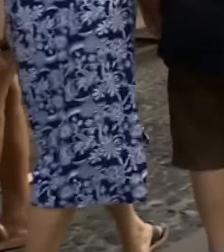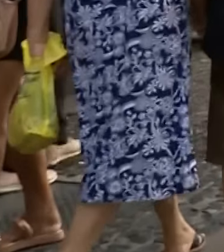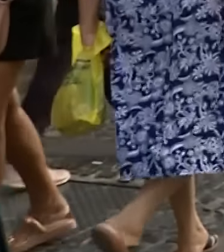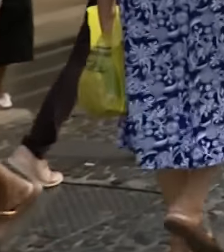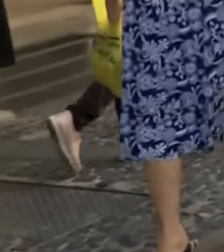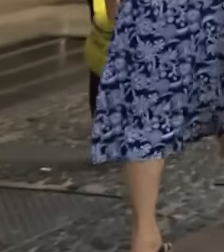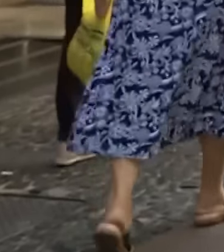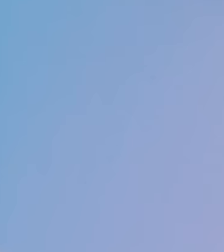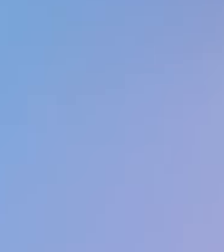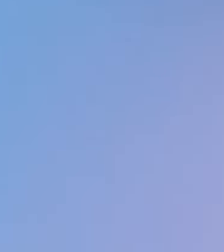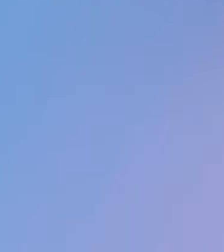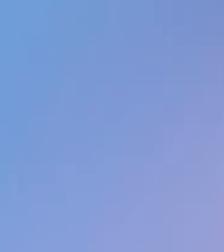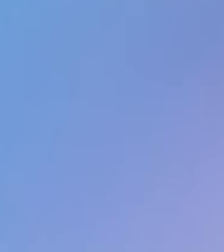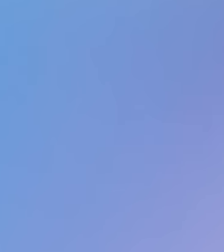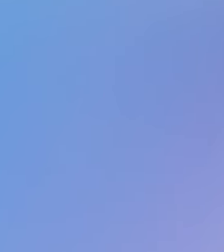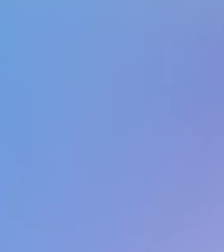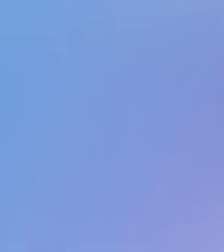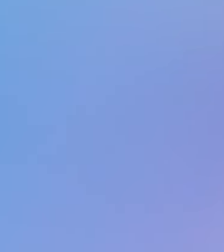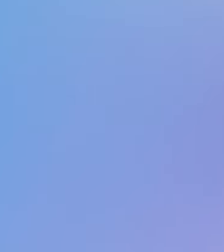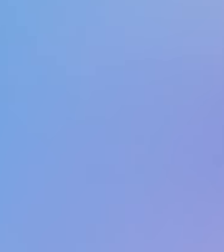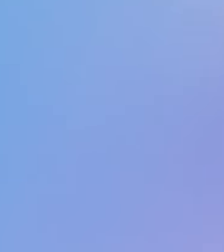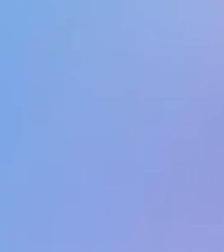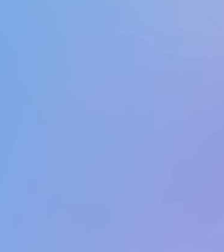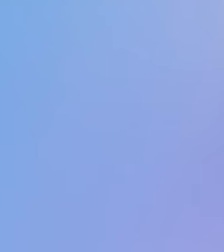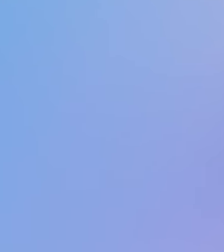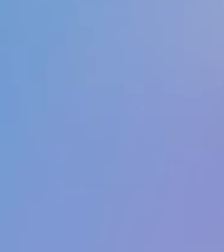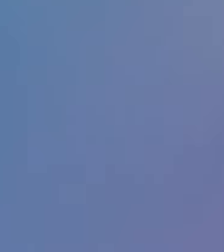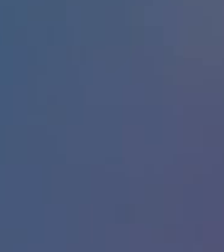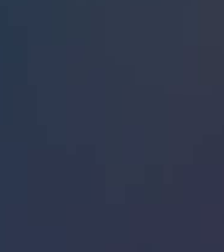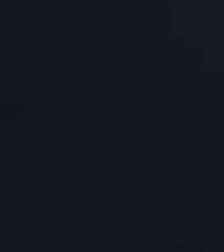anos. Gostei! No Globo Repórter.